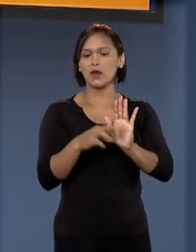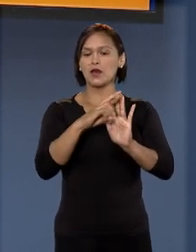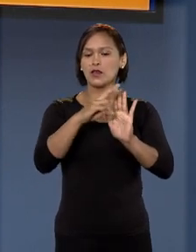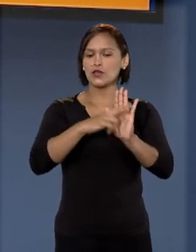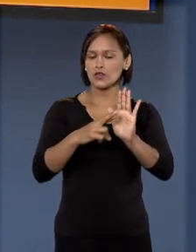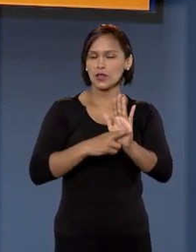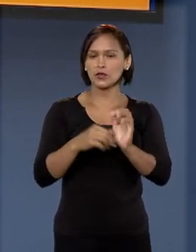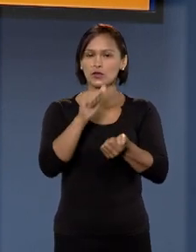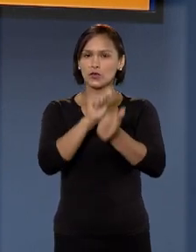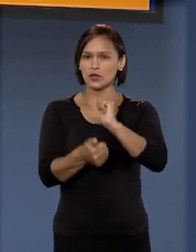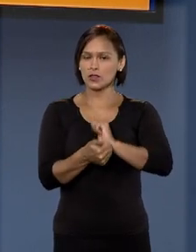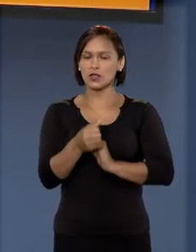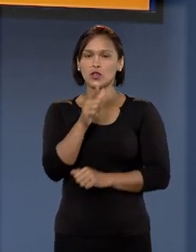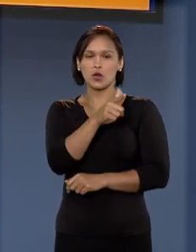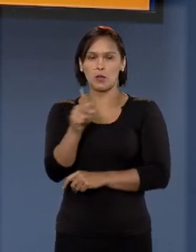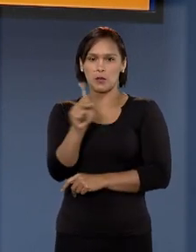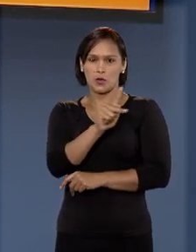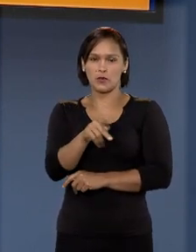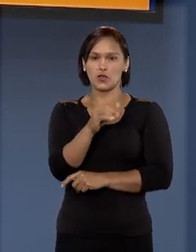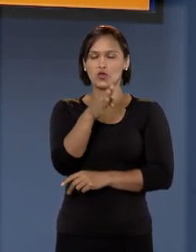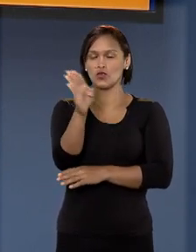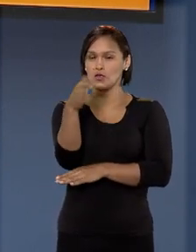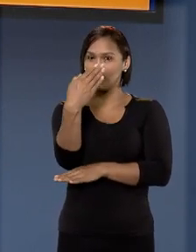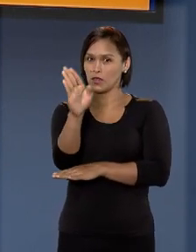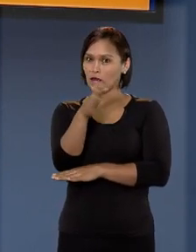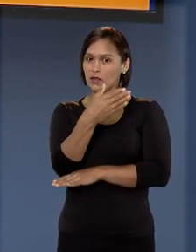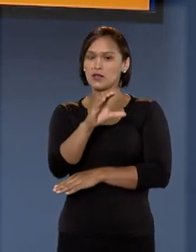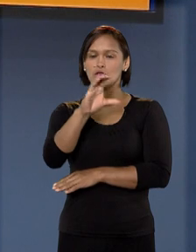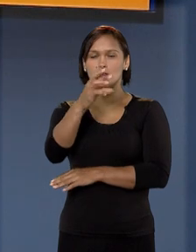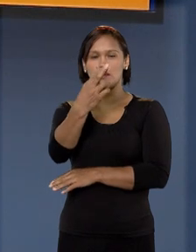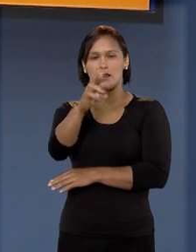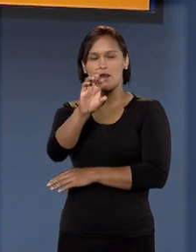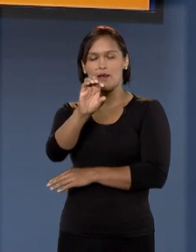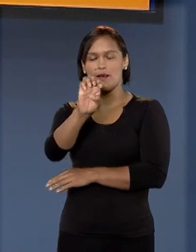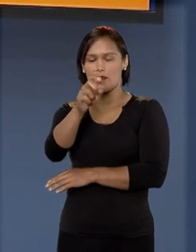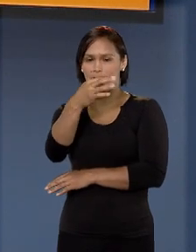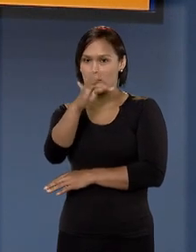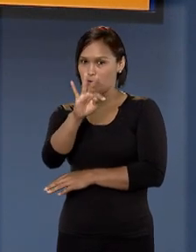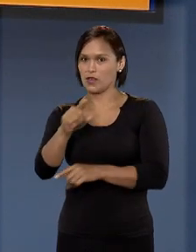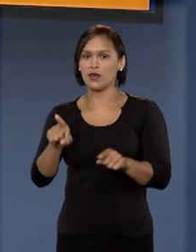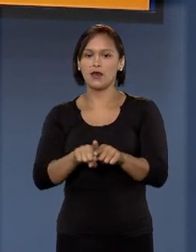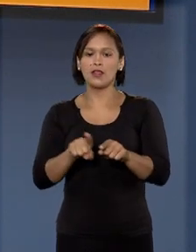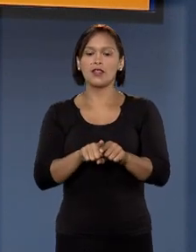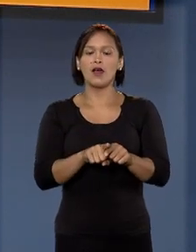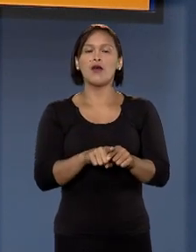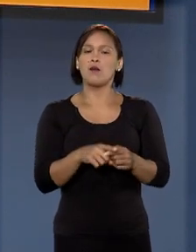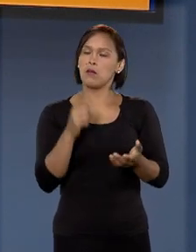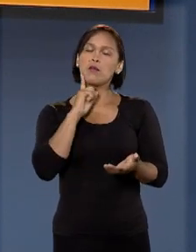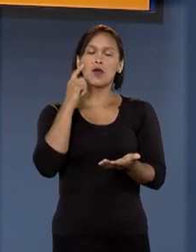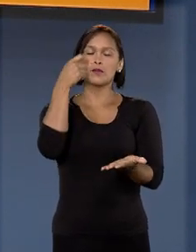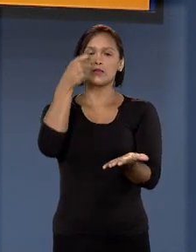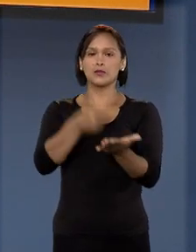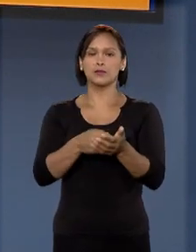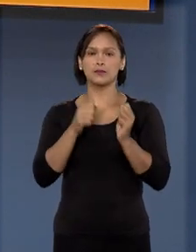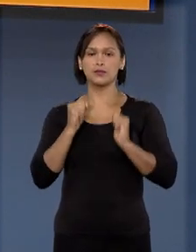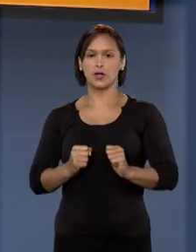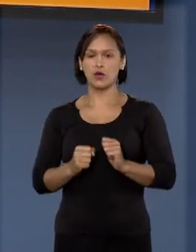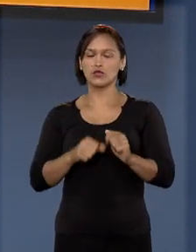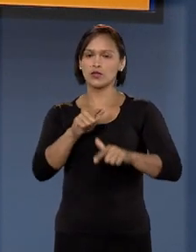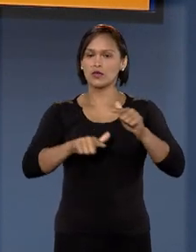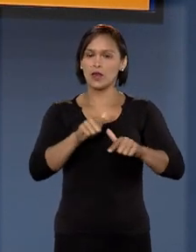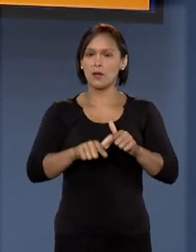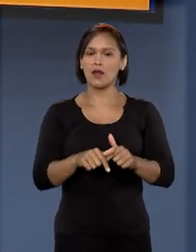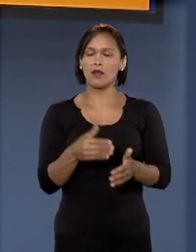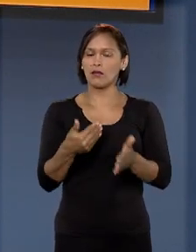exija registro de treinadores de tênis nos Conselhos de Educação Física. Assim, autorizaram o instrutor a exercer a